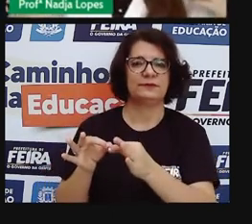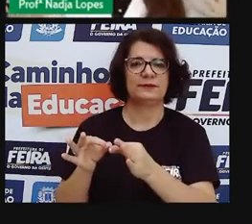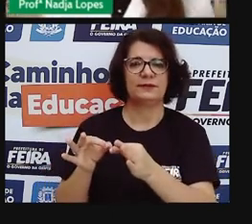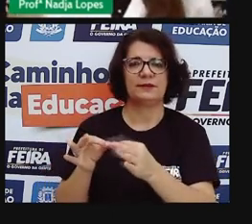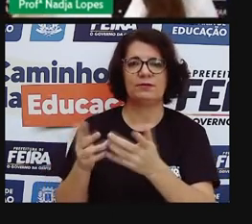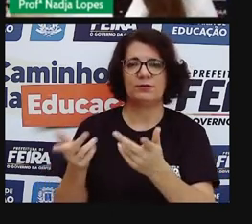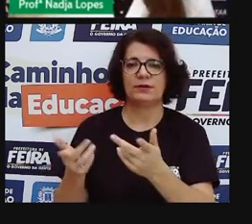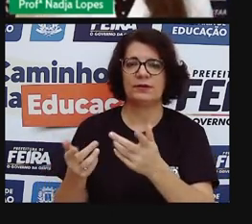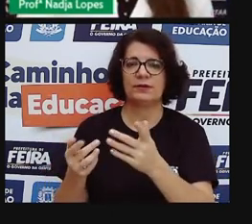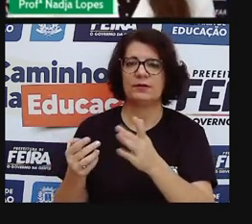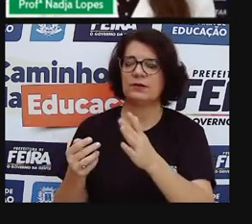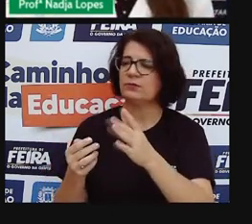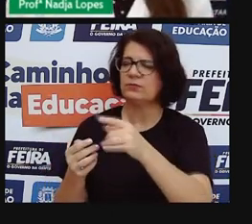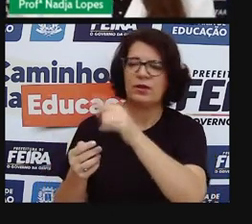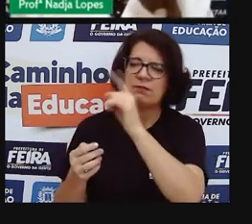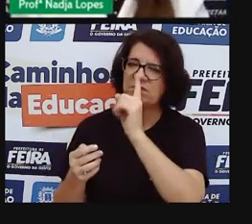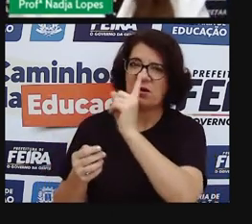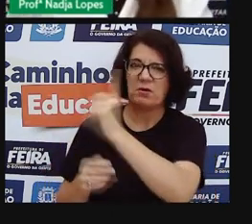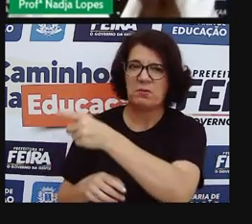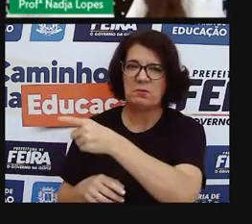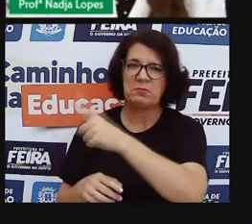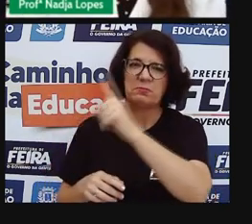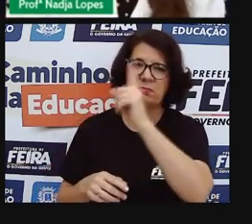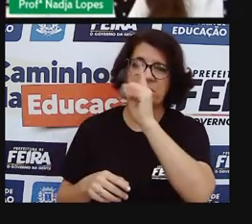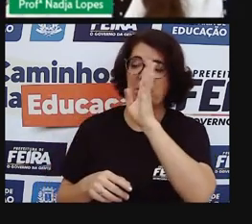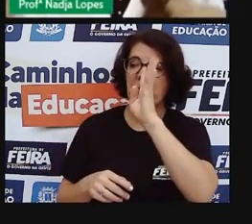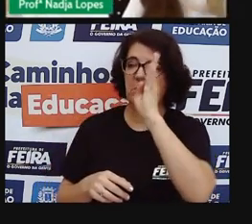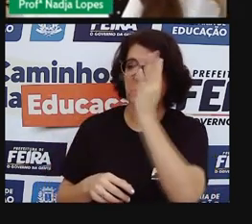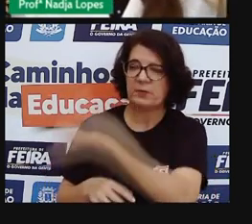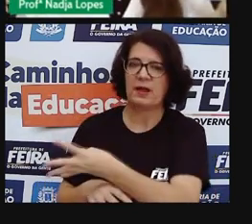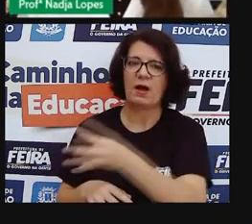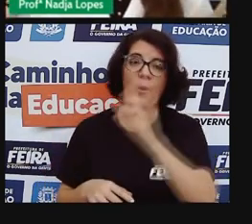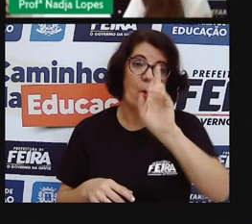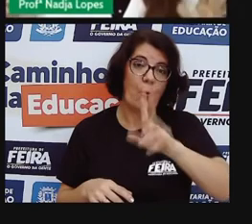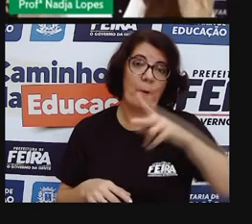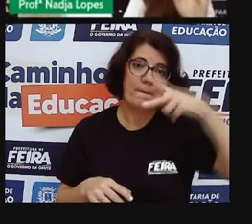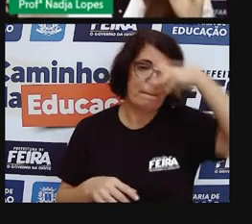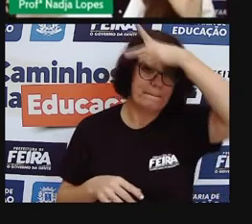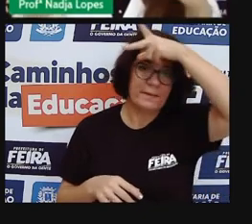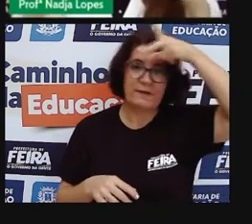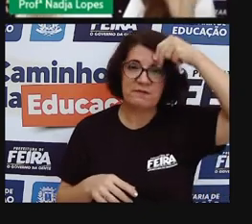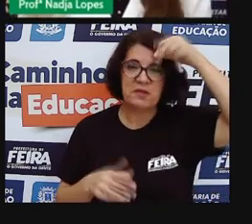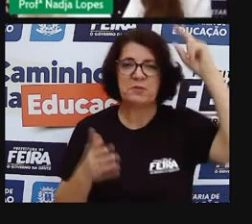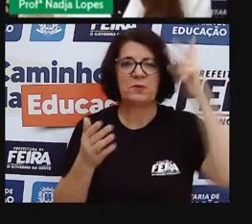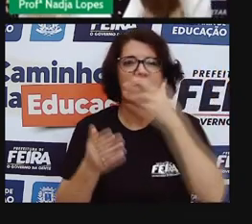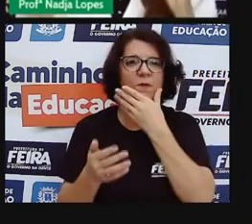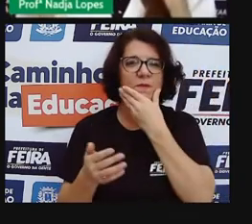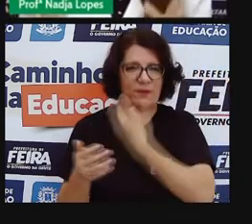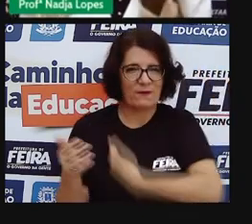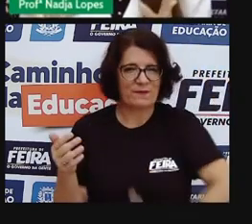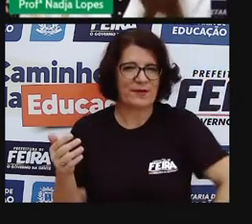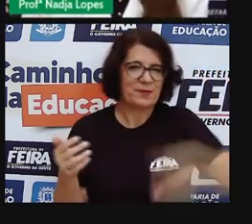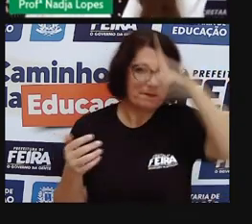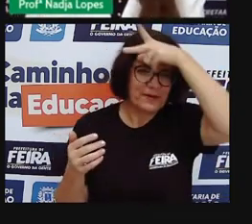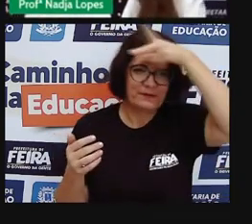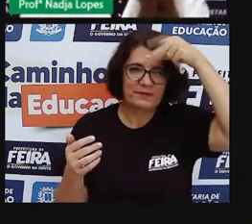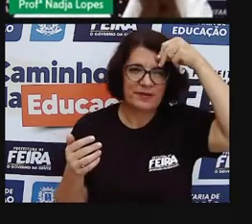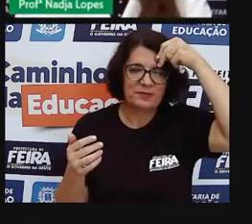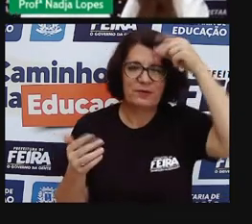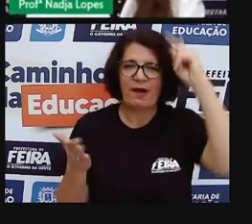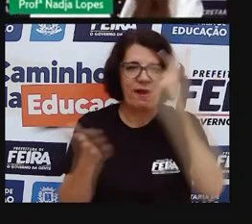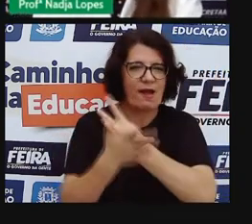dizer que o comerciante, que o feirante ou que o prefeito está errado, nada disso, a gente só quer mostrar para vocês que, às vezes, a